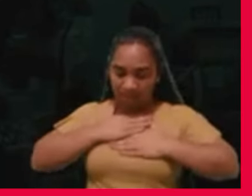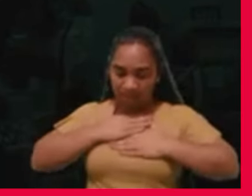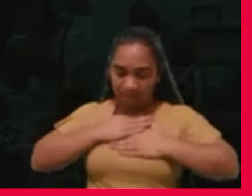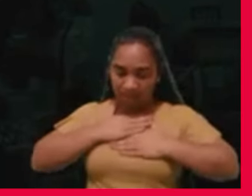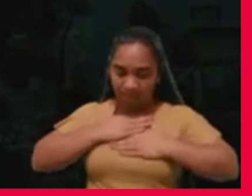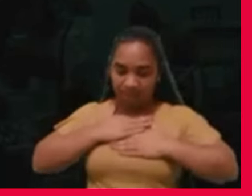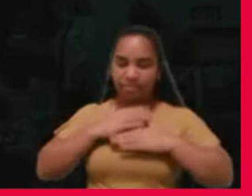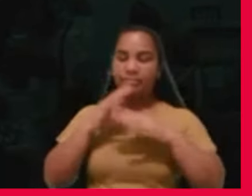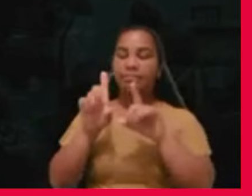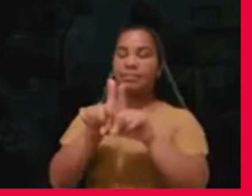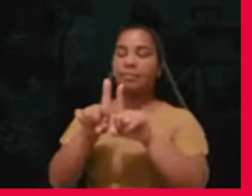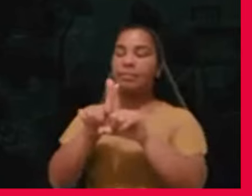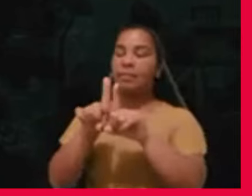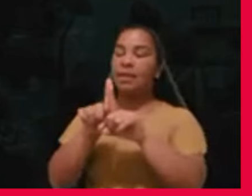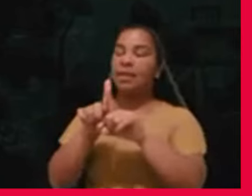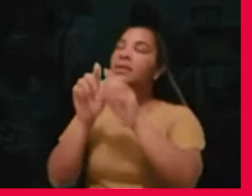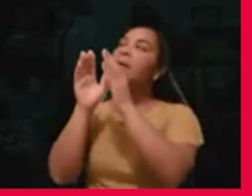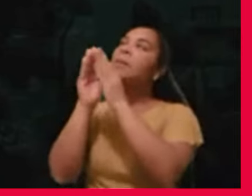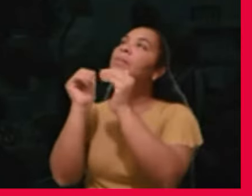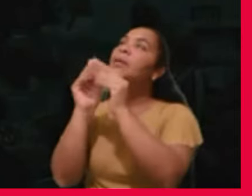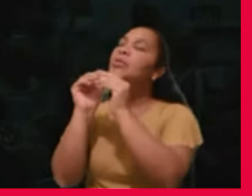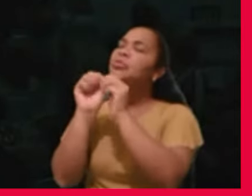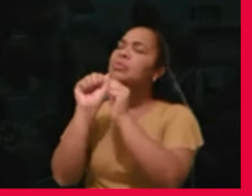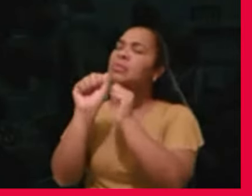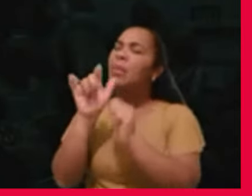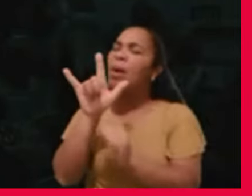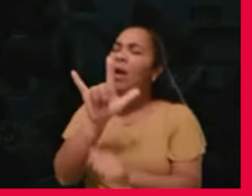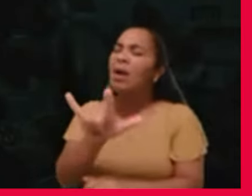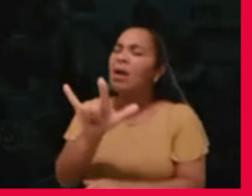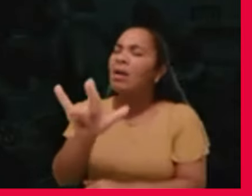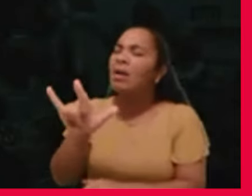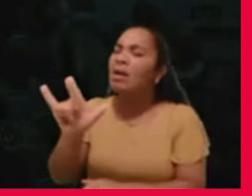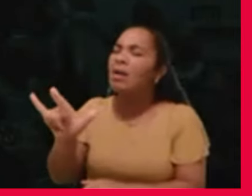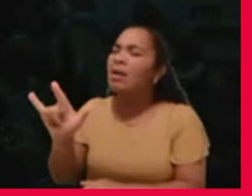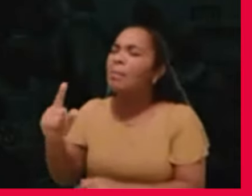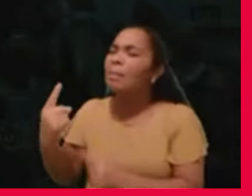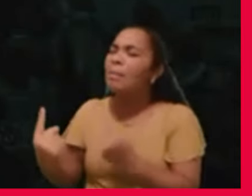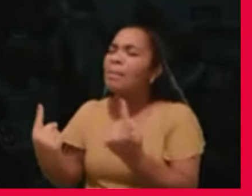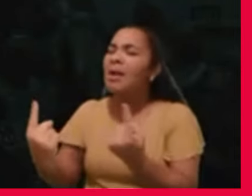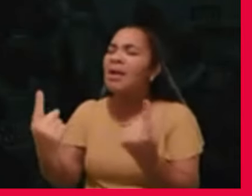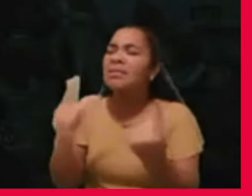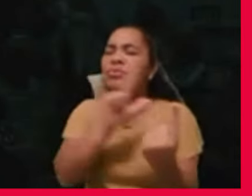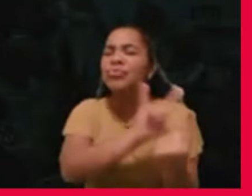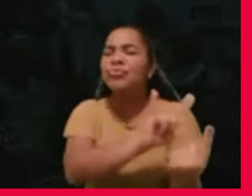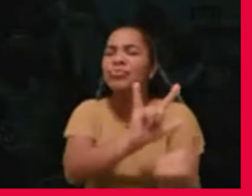a quem amamos, pela nossa família,